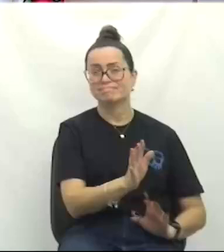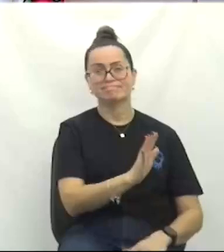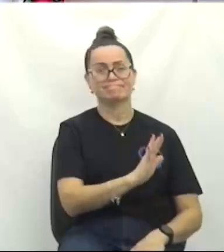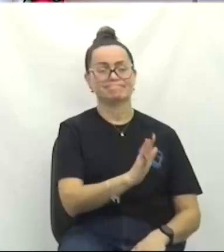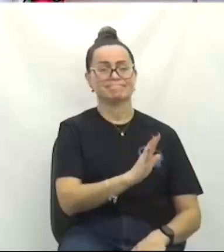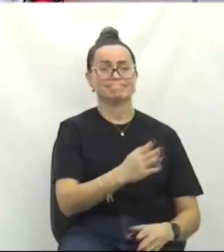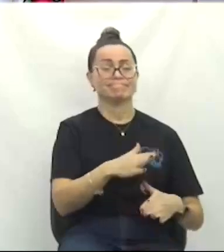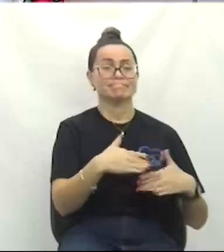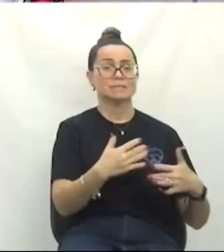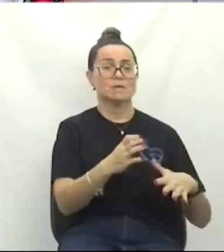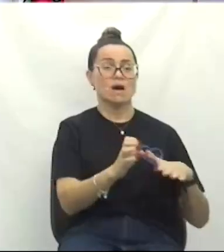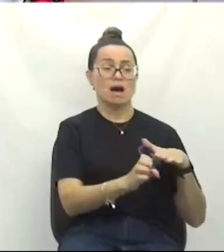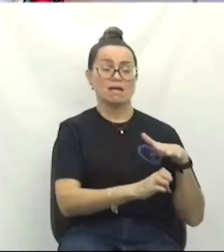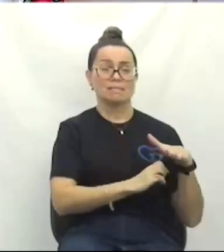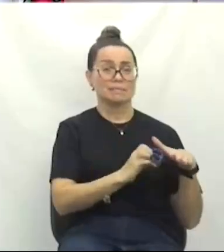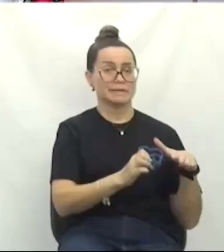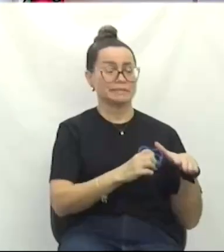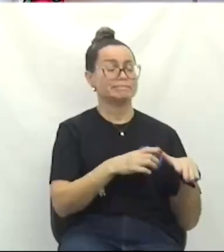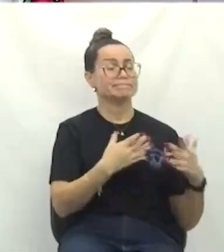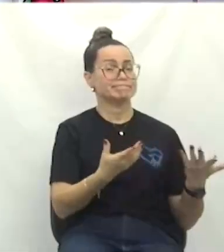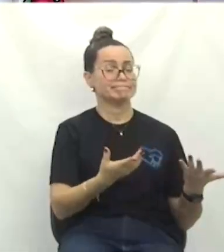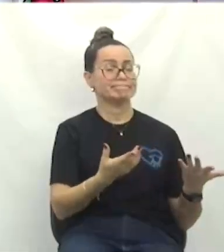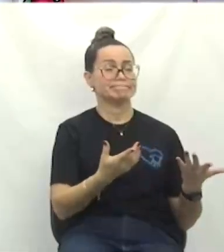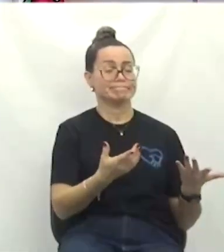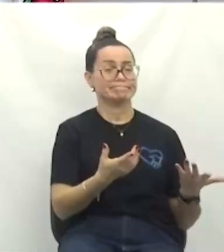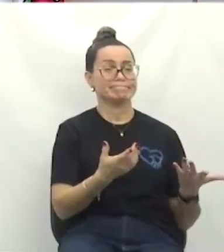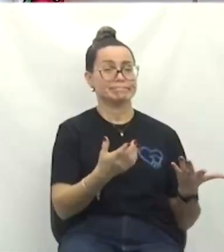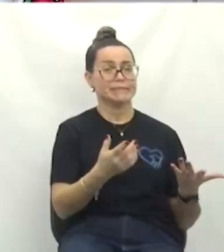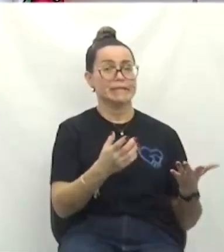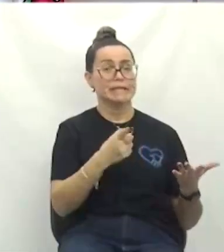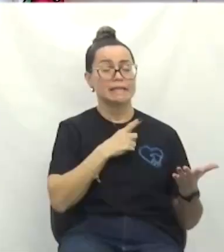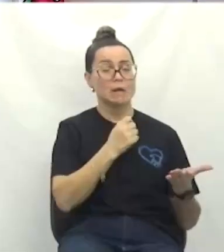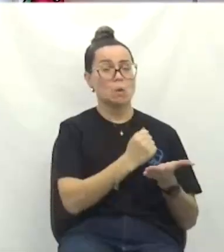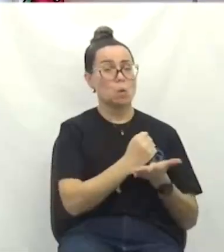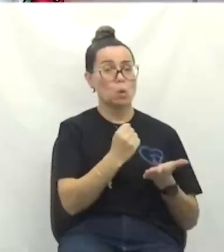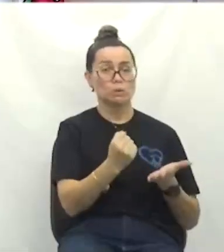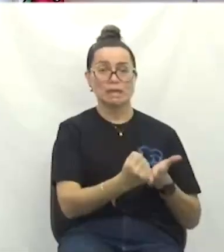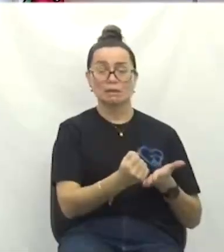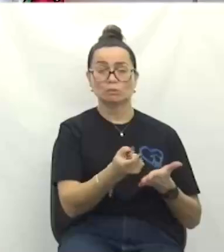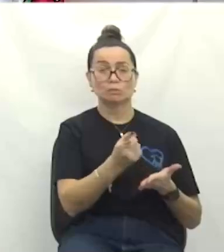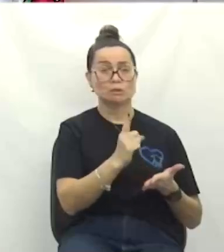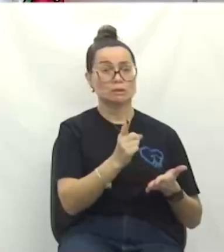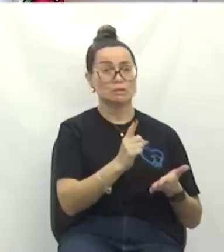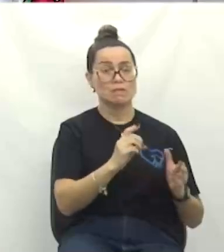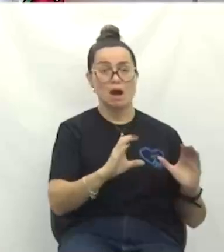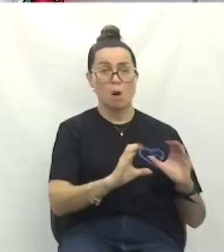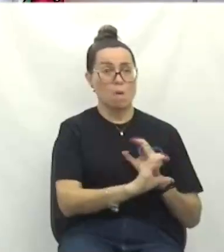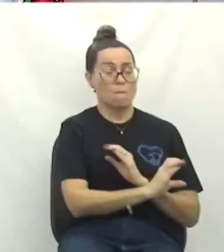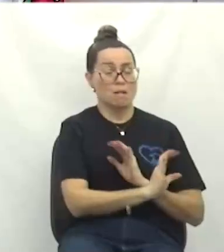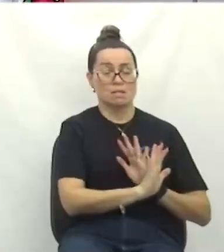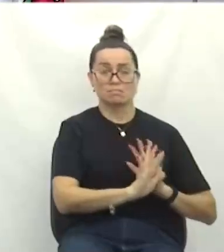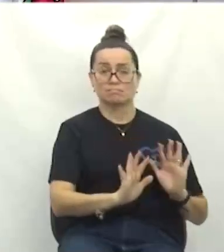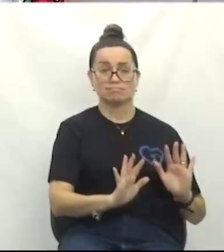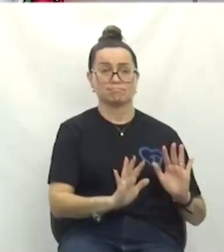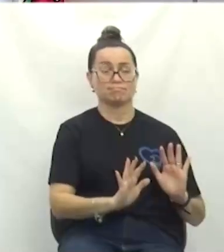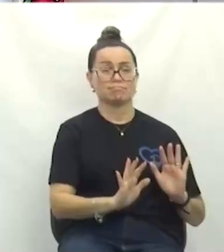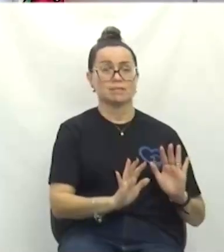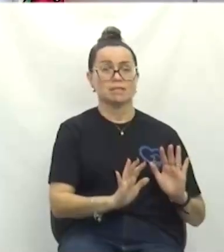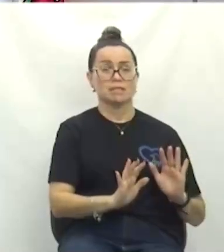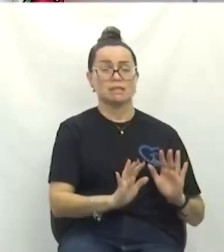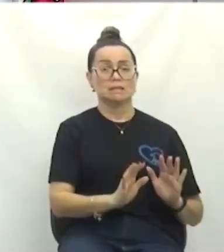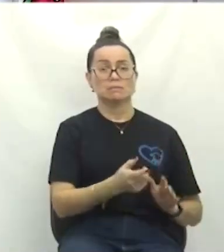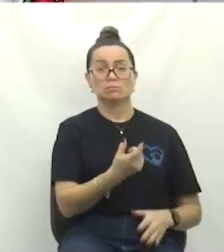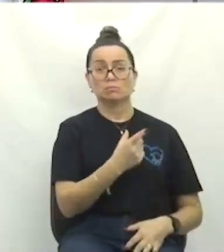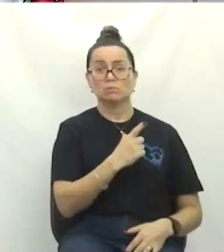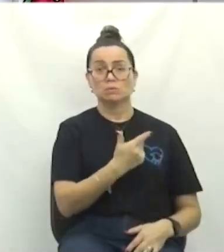enrascada, porque tem um contrato que não vai acontecer. Não existe dinheiro do Estrada Boa para essa obra.